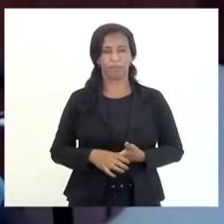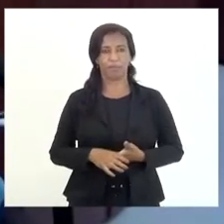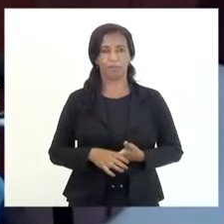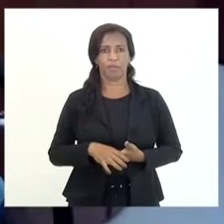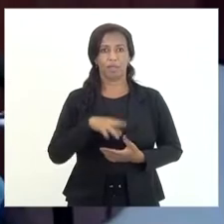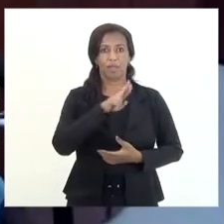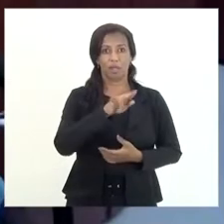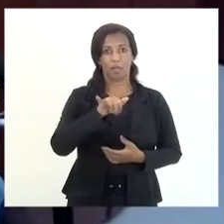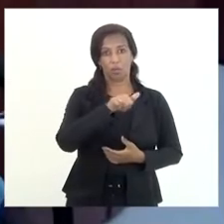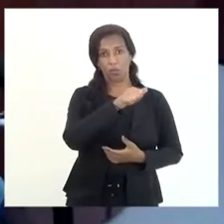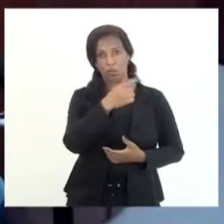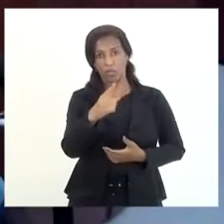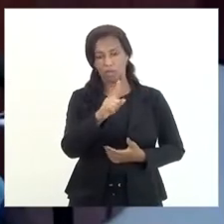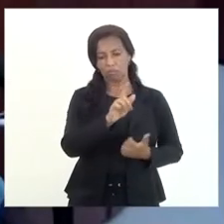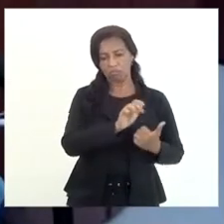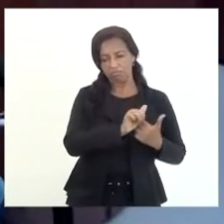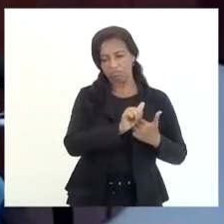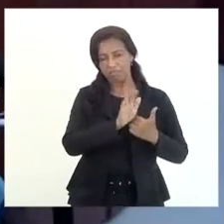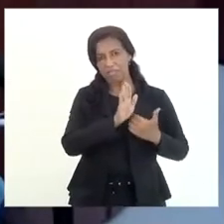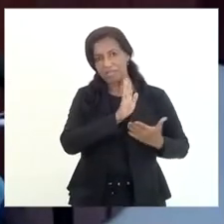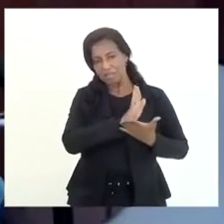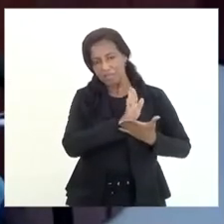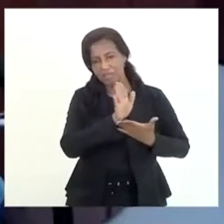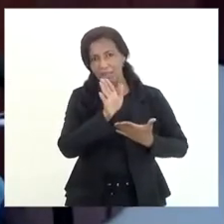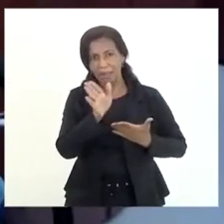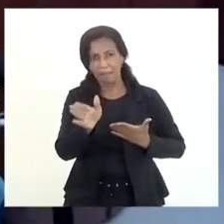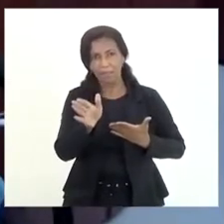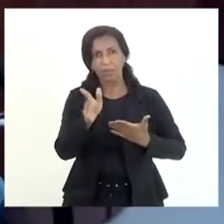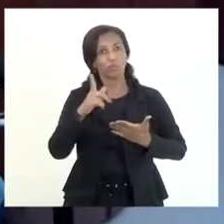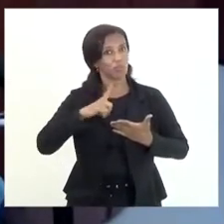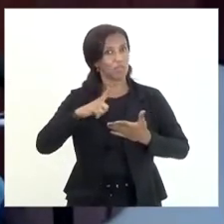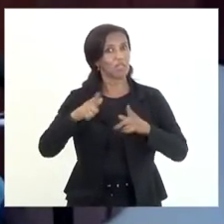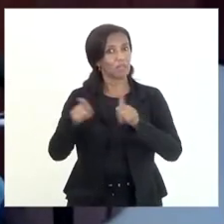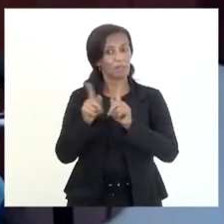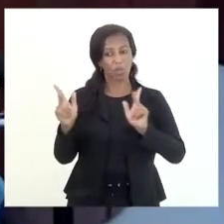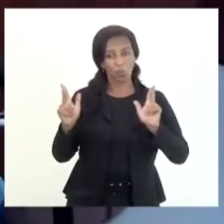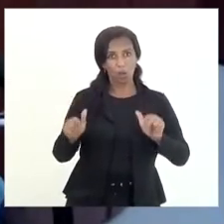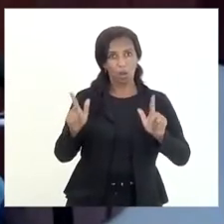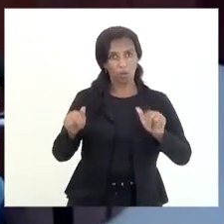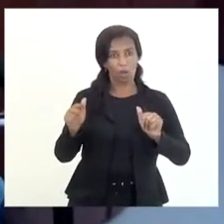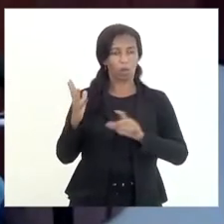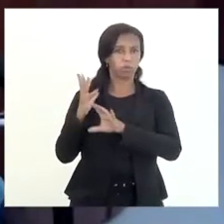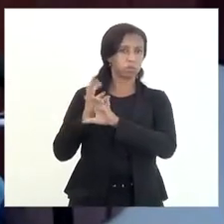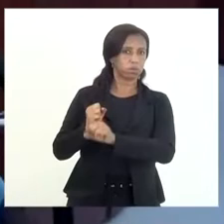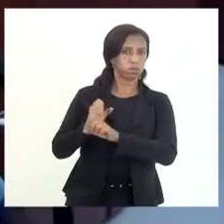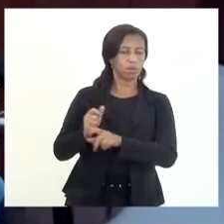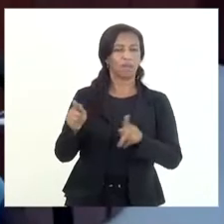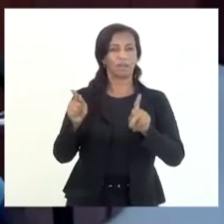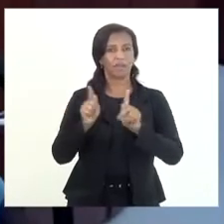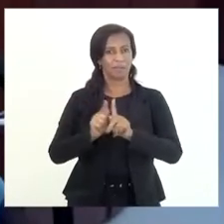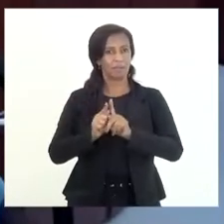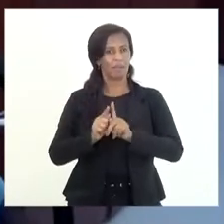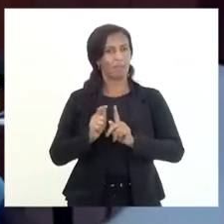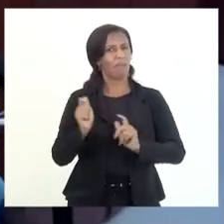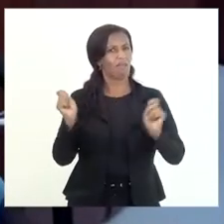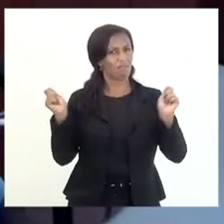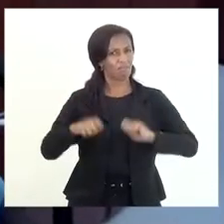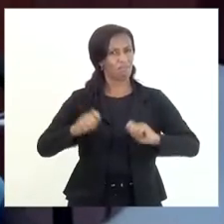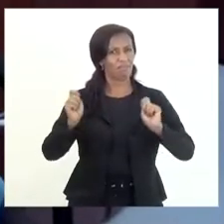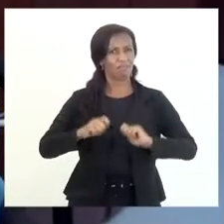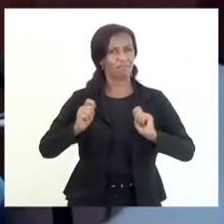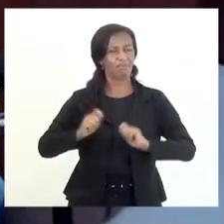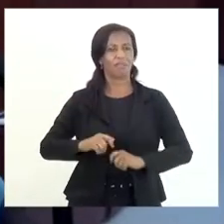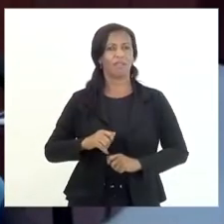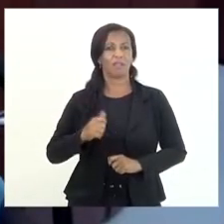União tem seguido essa linha de ter um apoio de contadores também e eu acho que é super válido porque eles